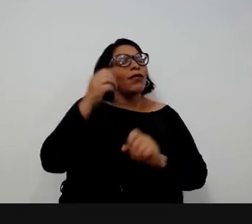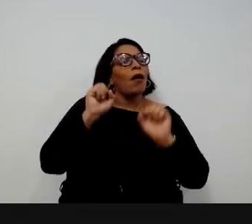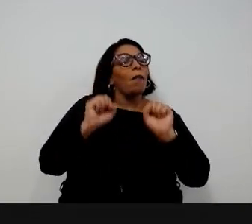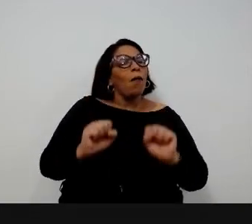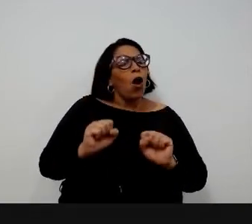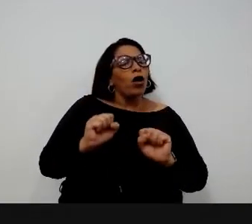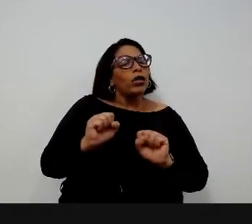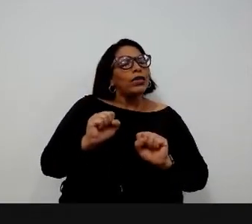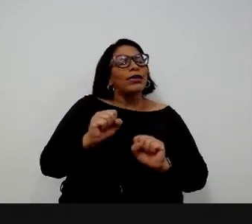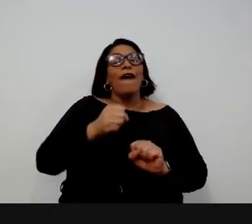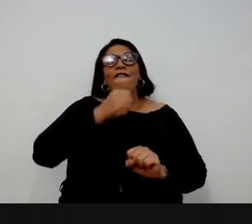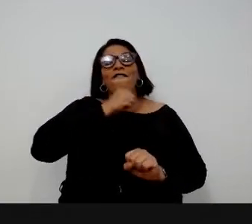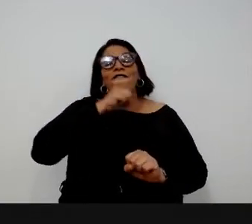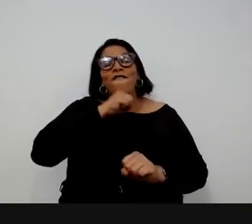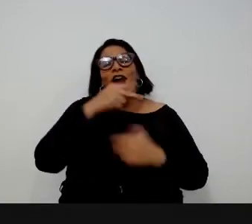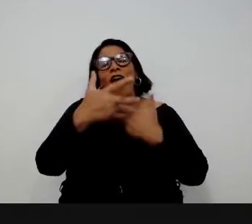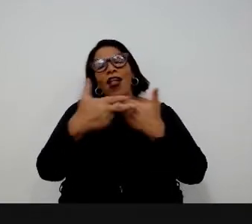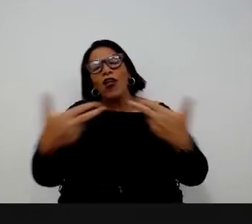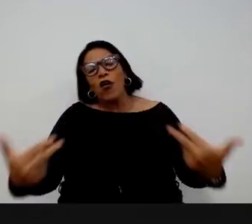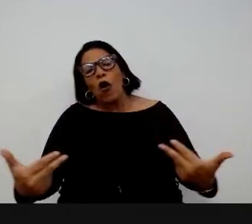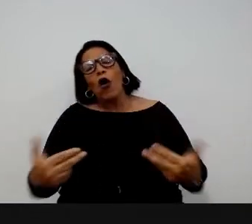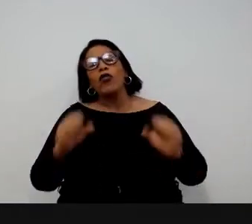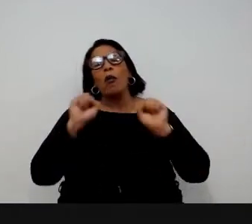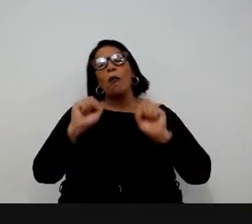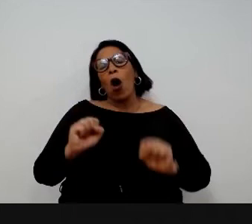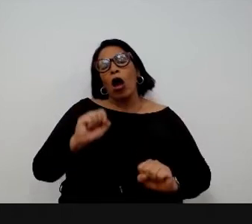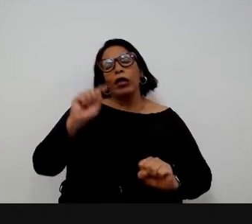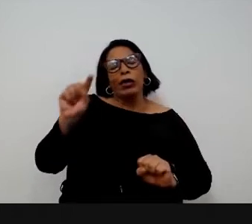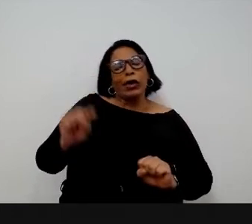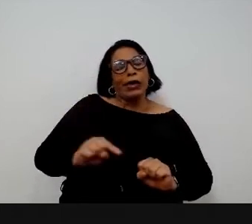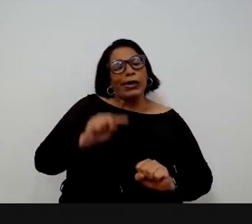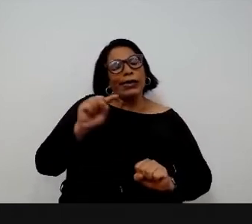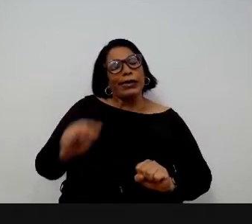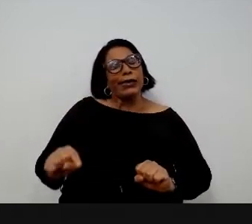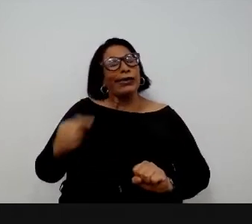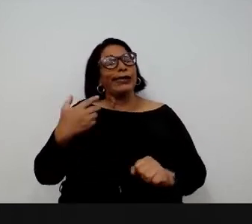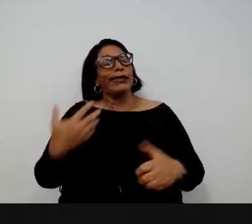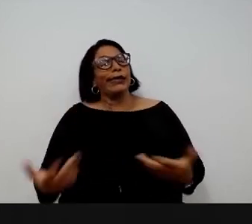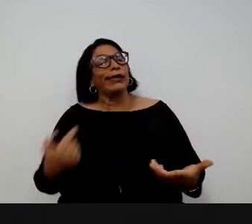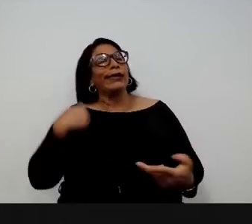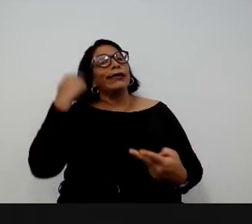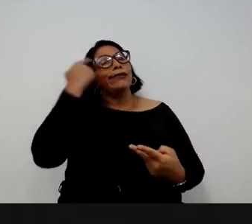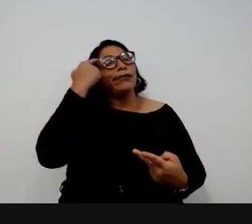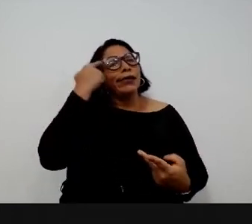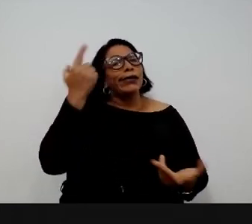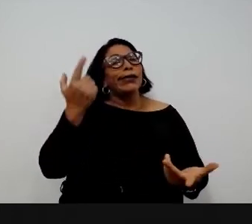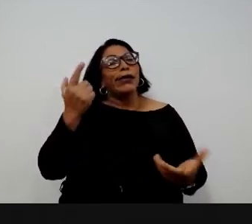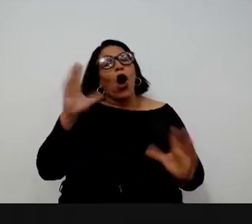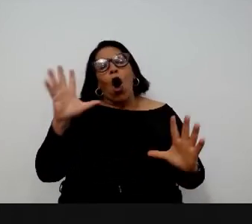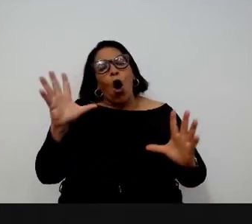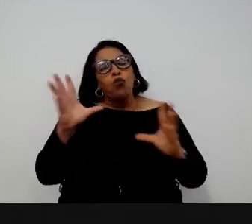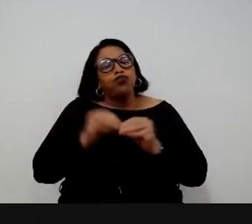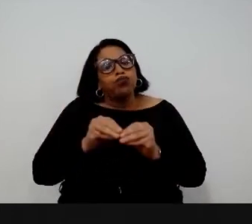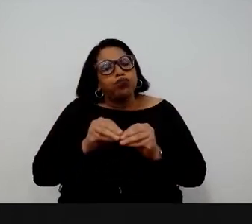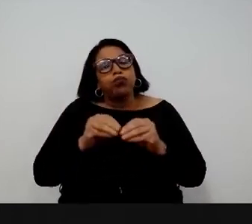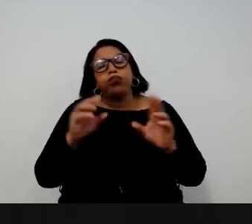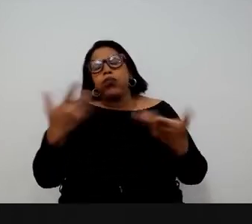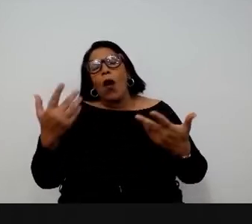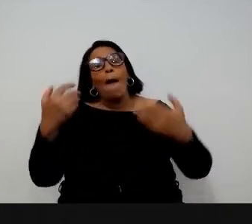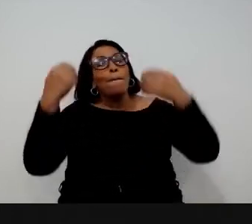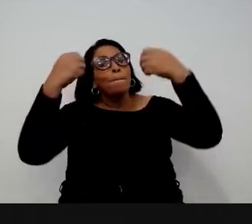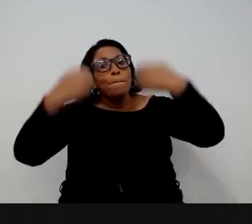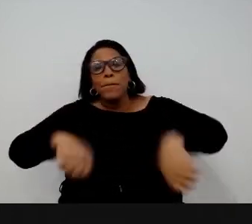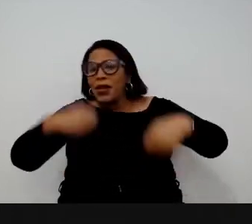o que está anacrônico, o que pode ser fundido, duas normas falando do mesmo tema, a gente consegue fundir, e é um trabalho que a gente